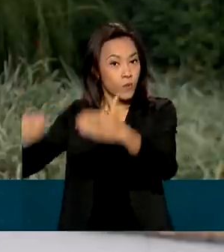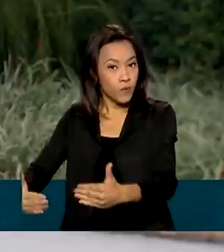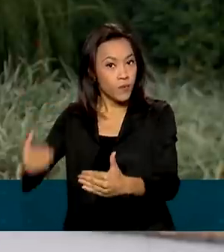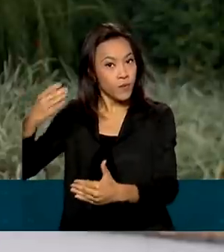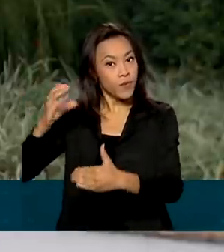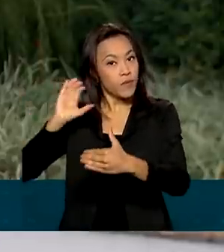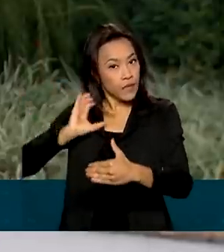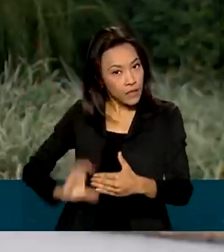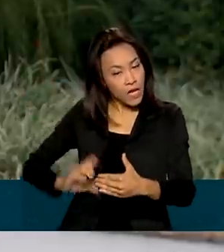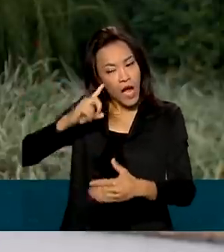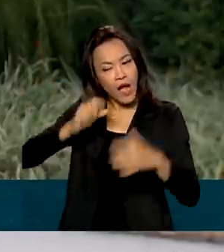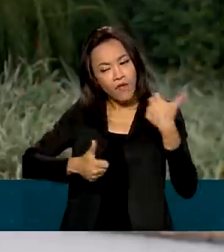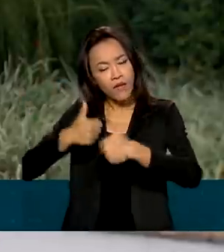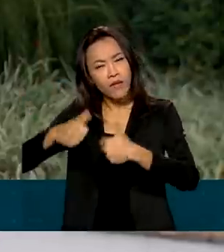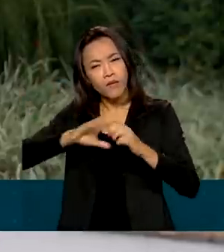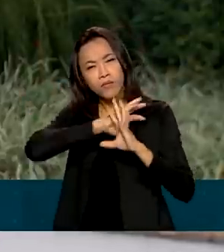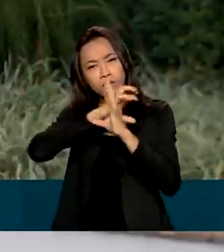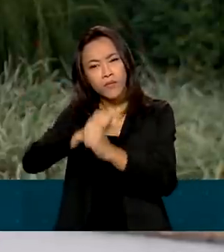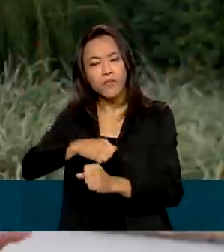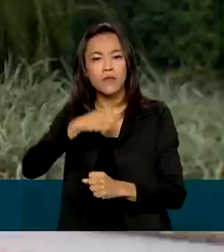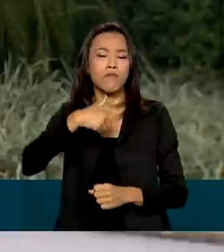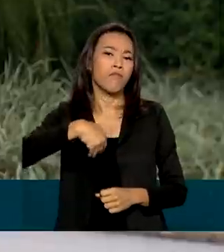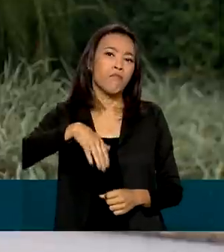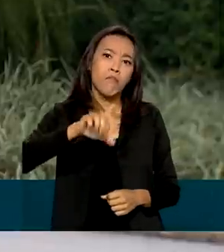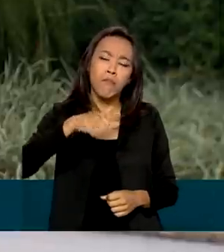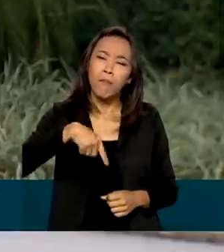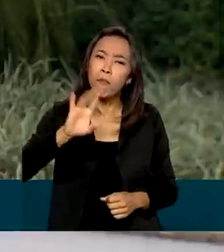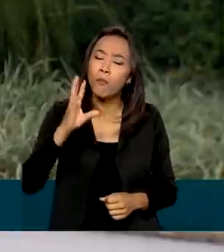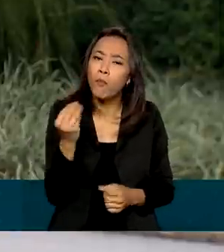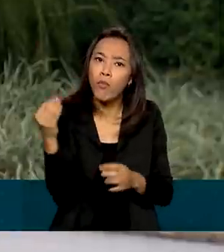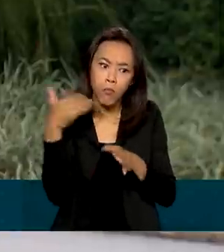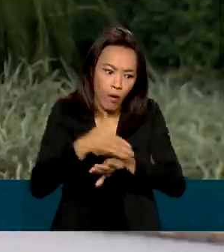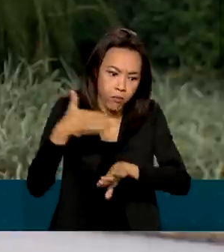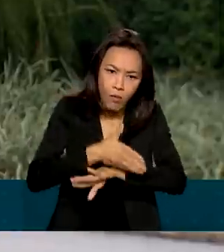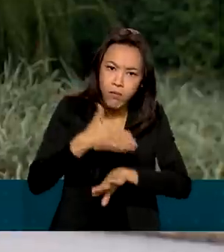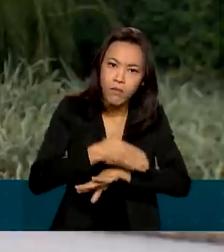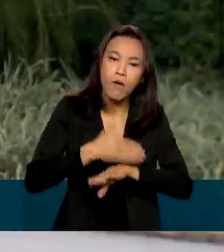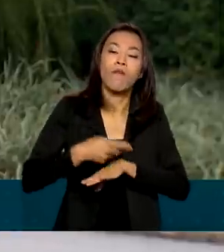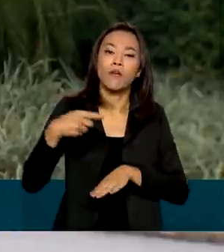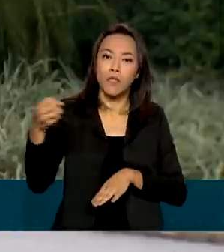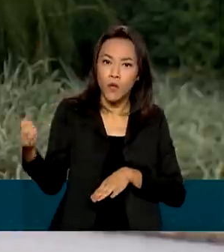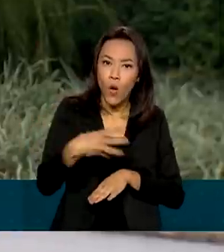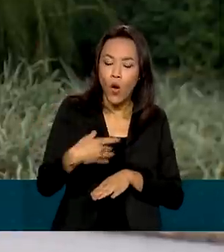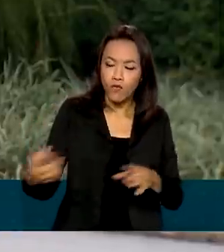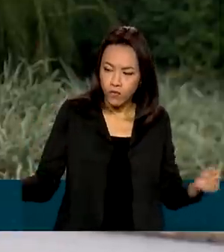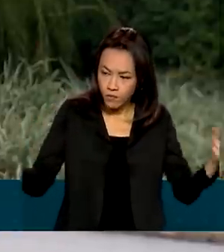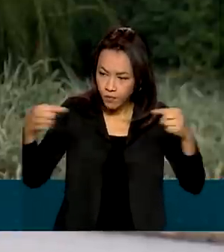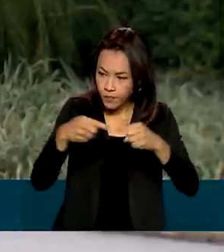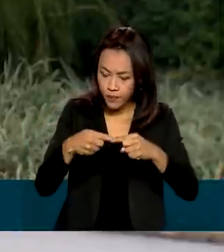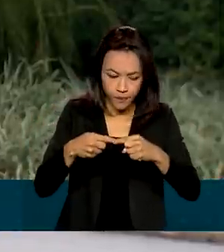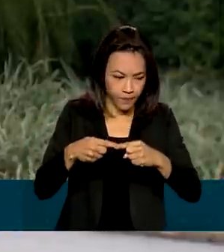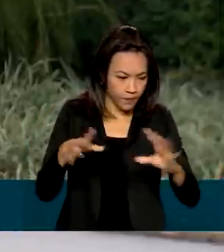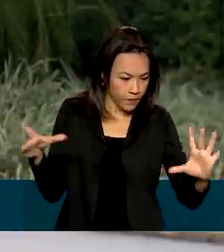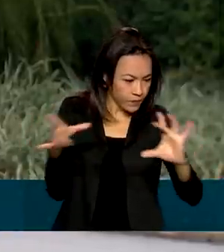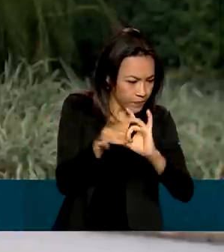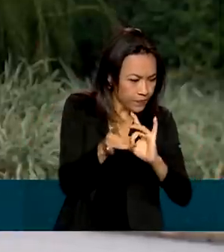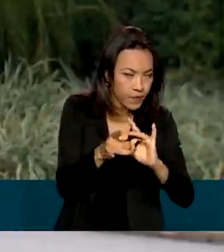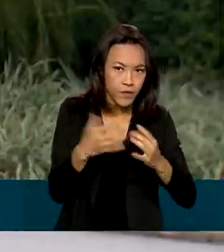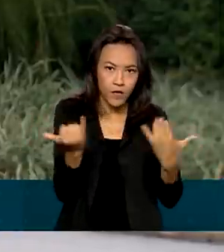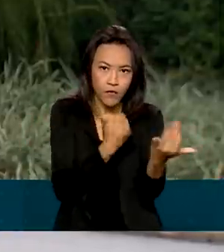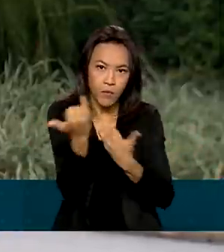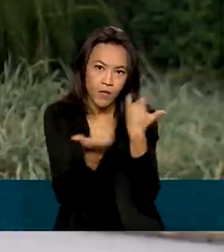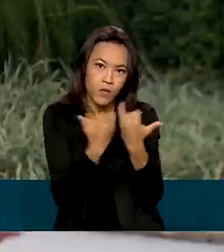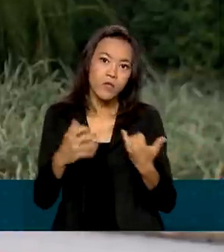190 mil downloads. Com a modernização da ferramenta, serão feitos novos cruzamentos de dados, a partir de mais de